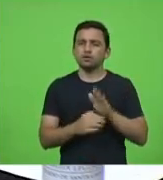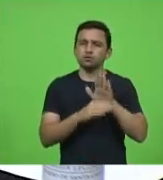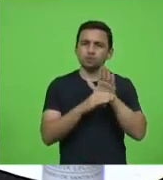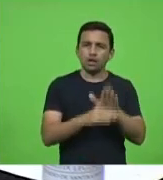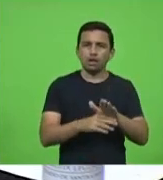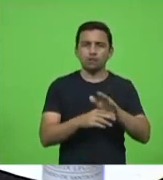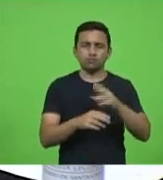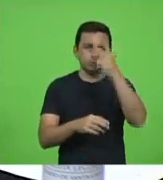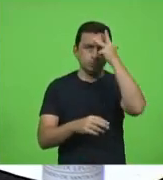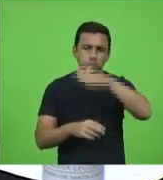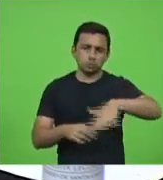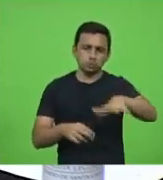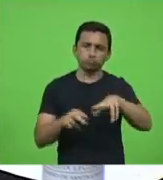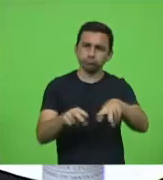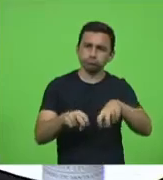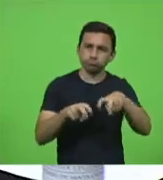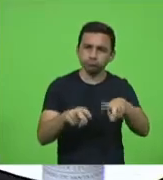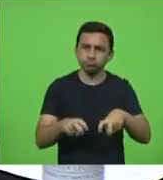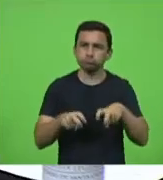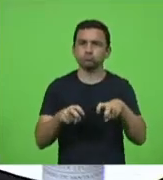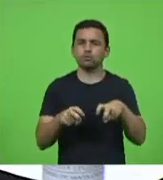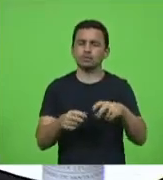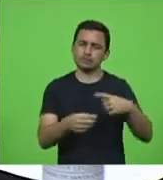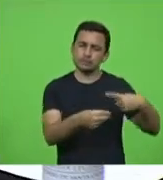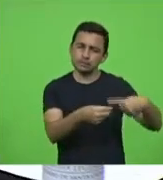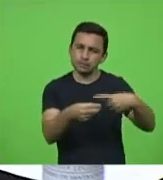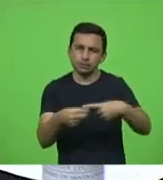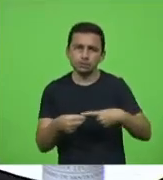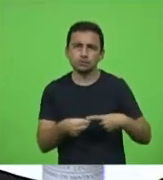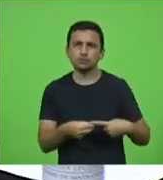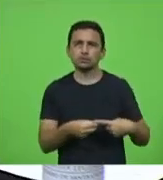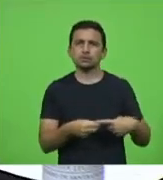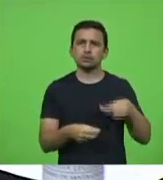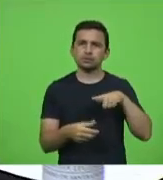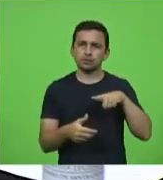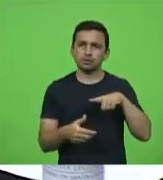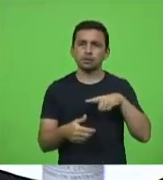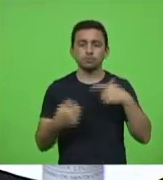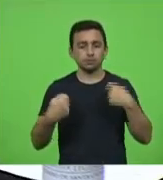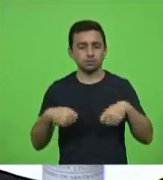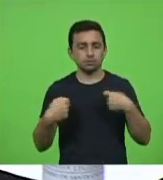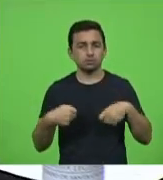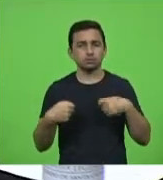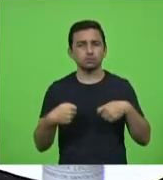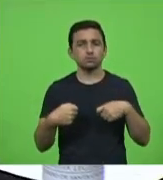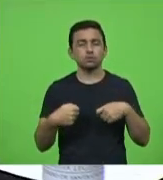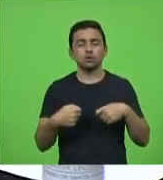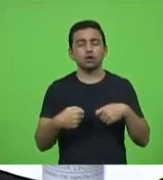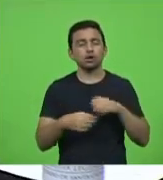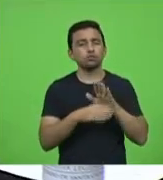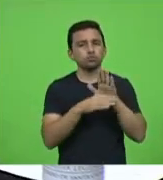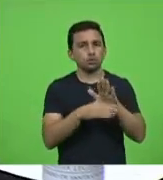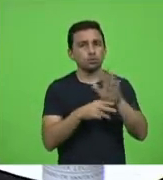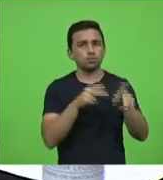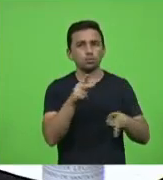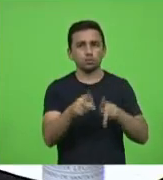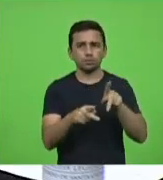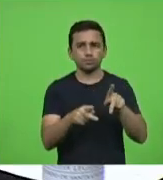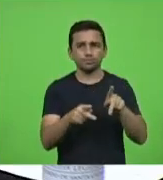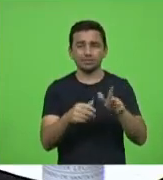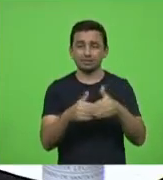e algumas cidades que tiveram necessidade de abastecer a população então essa